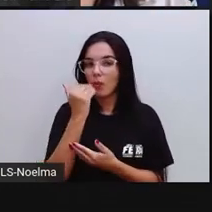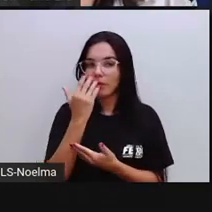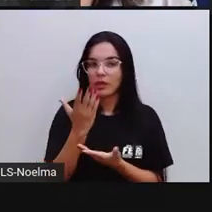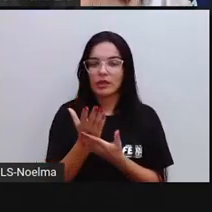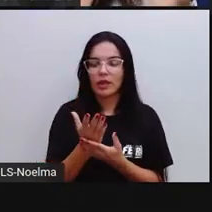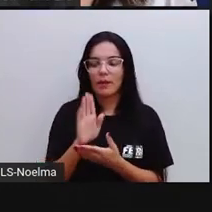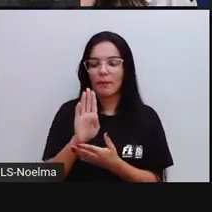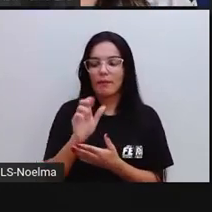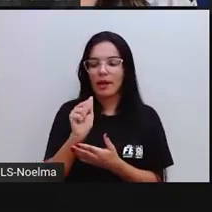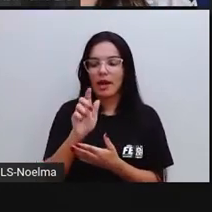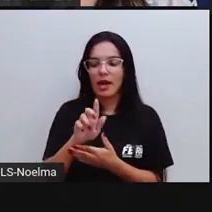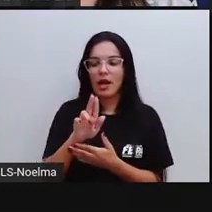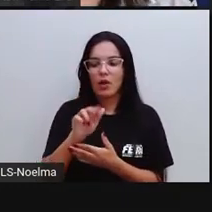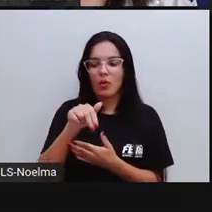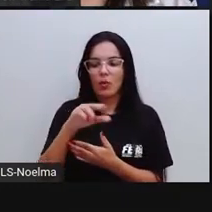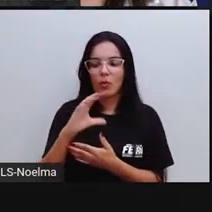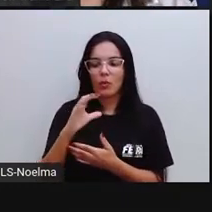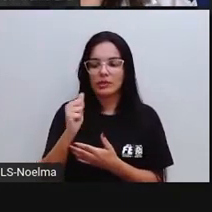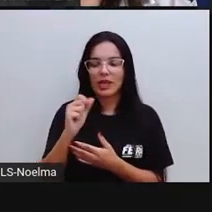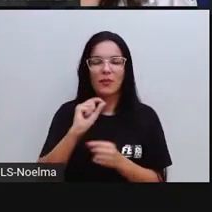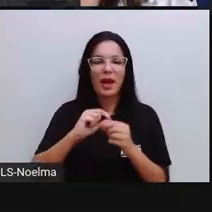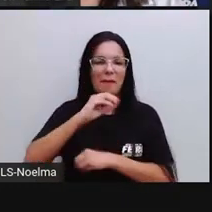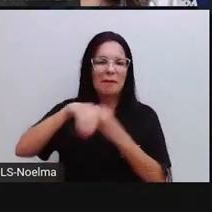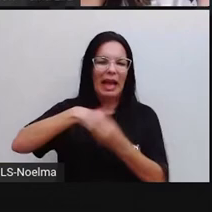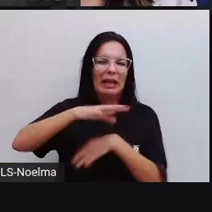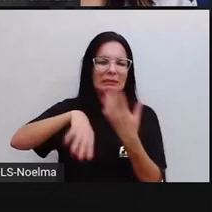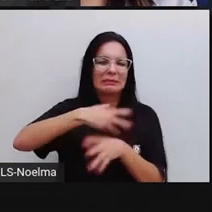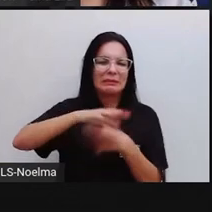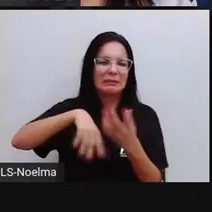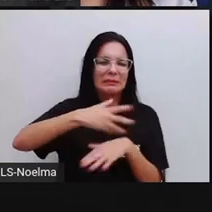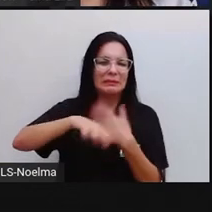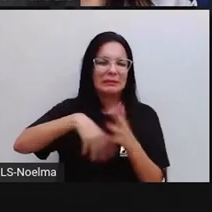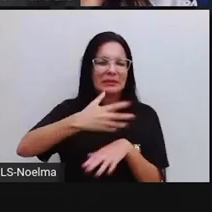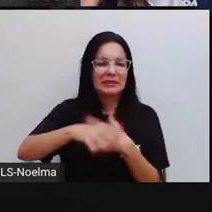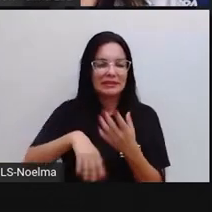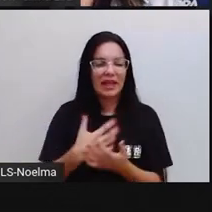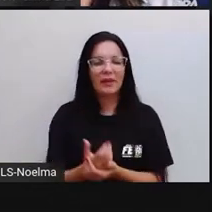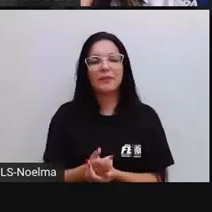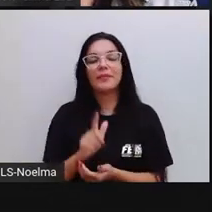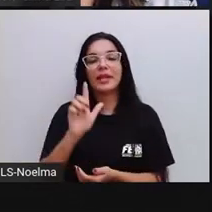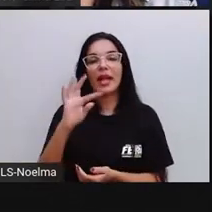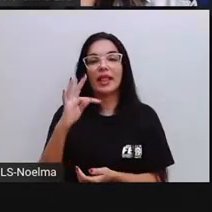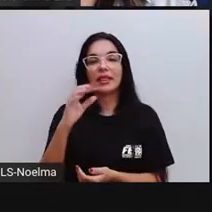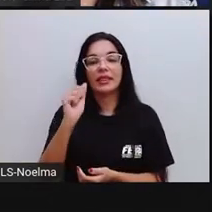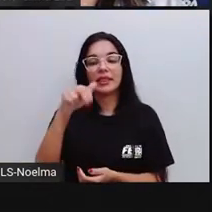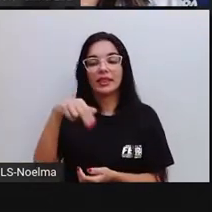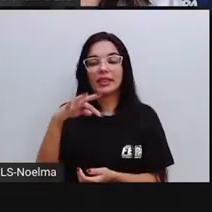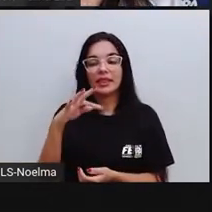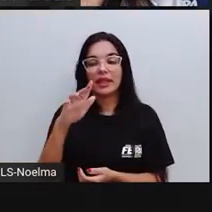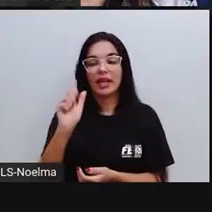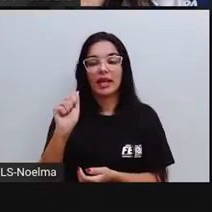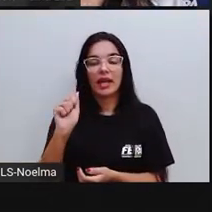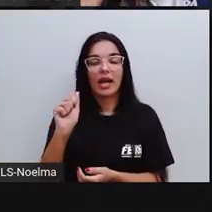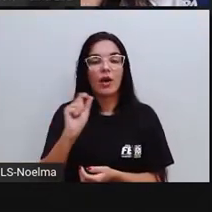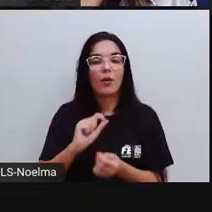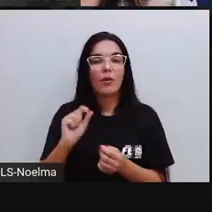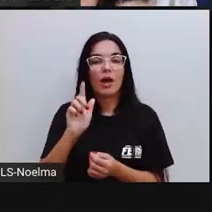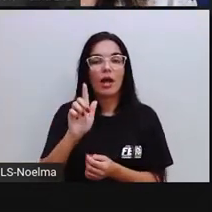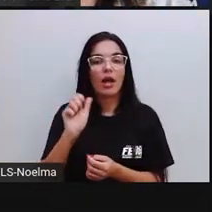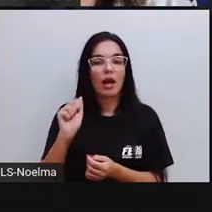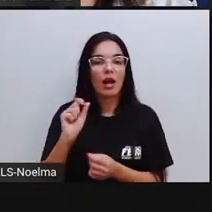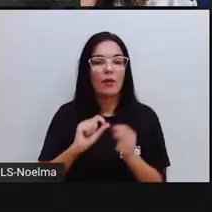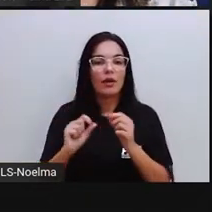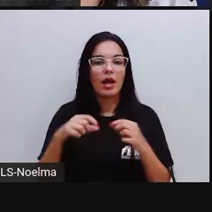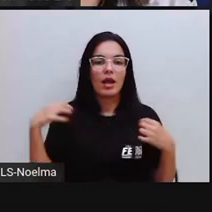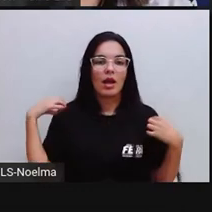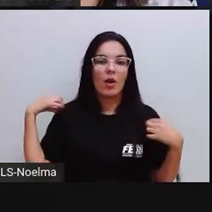bagunça. Bagunça, a gente sabe o que é bagunça, né? É quando a gente bagunça tudo. E tanga, que é aí uma